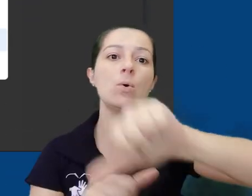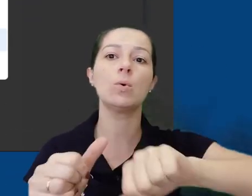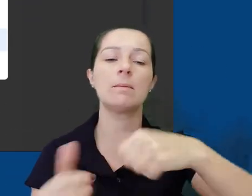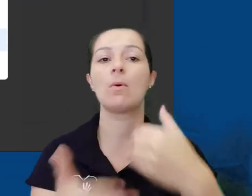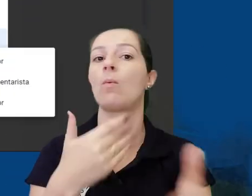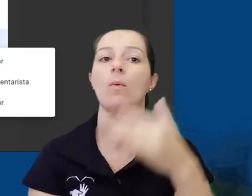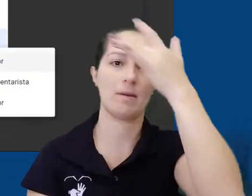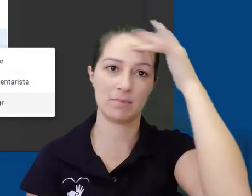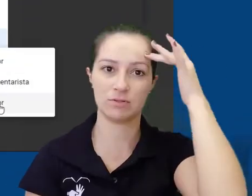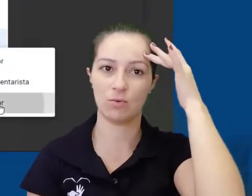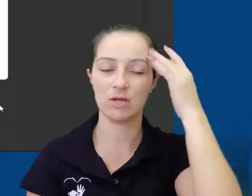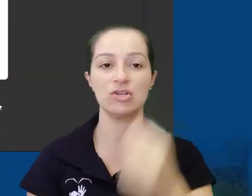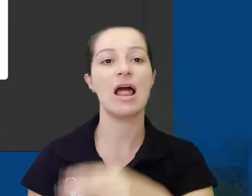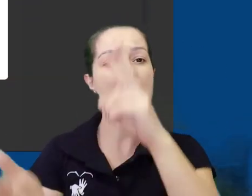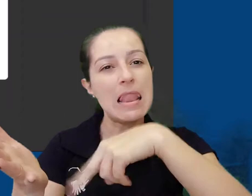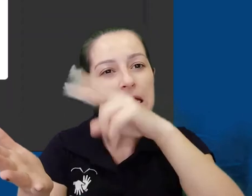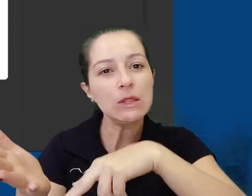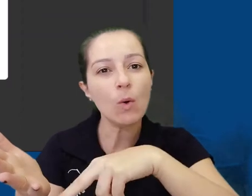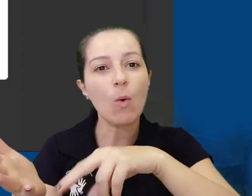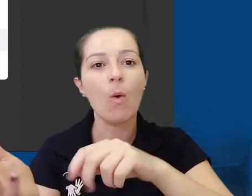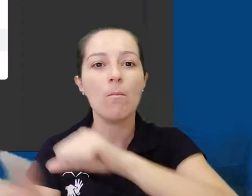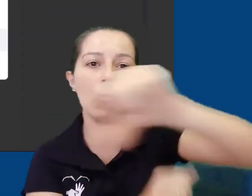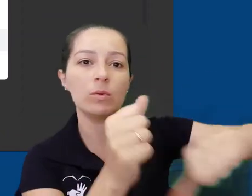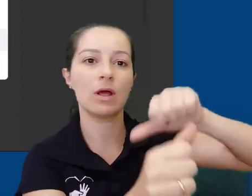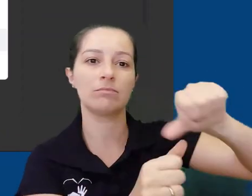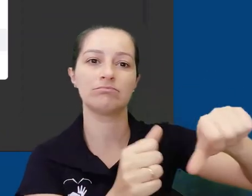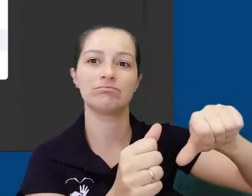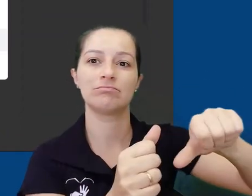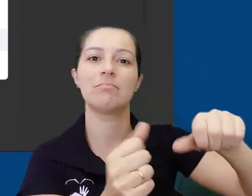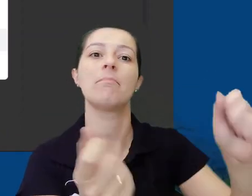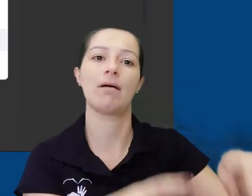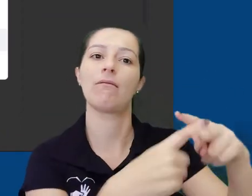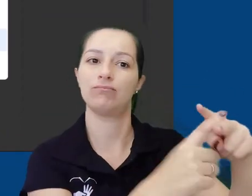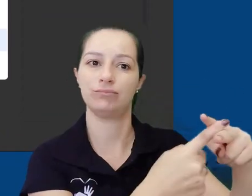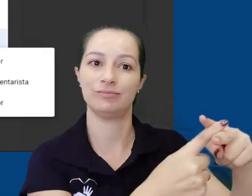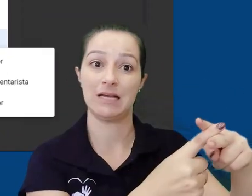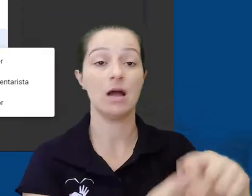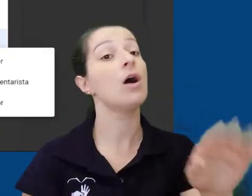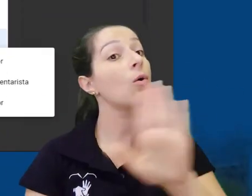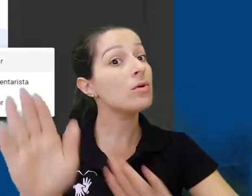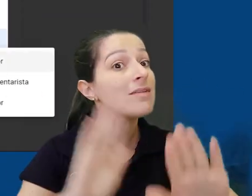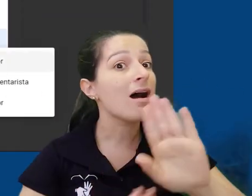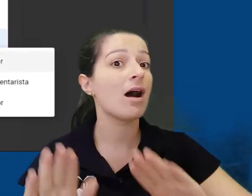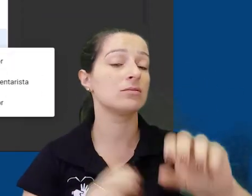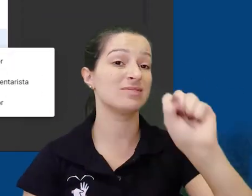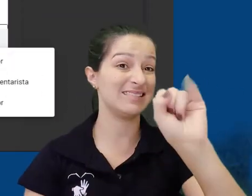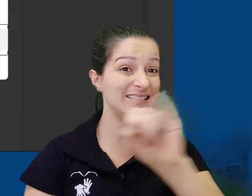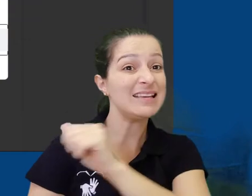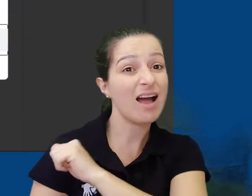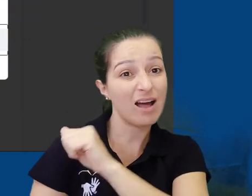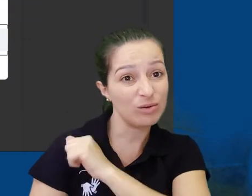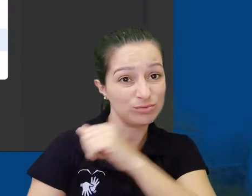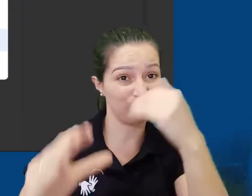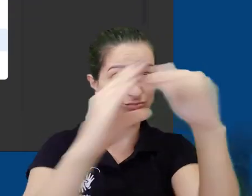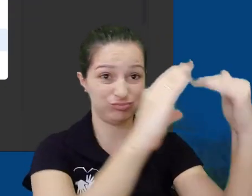depois mudar o campo leitor para editor. Novamente, cuidado a fazer esse procedimento. Se por acaso os alunos compartilhar este